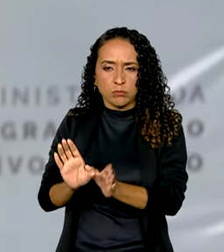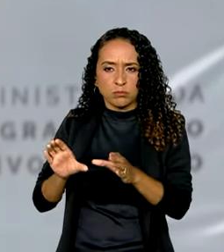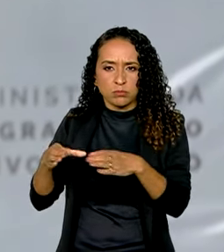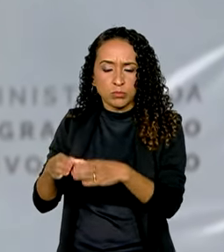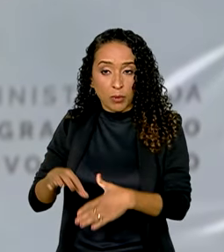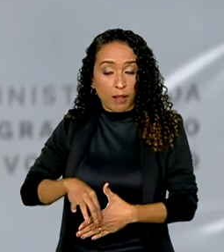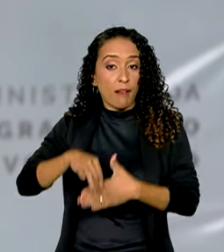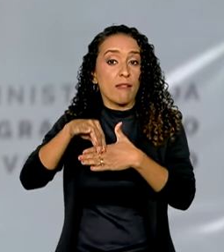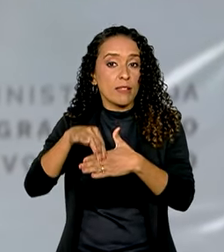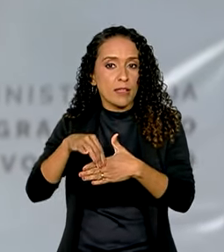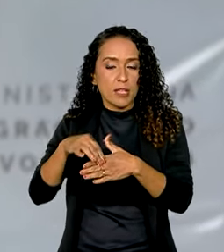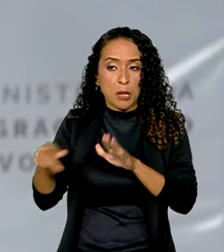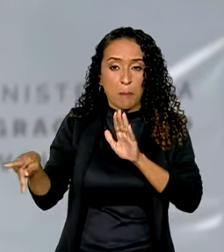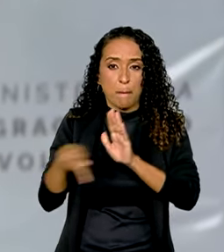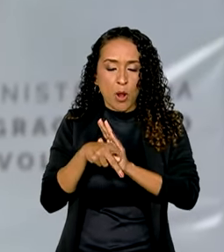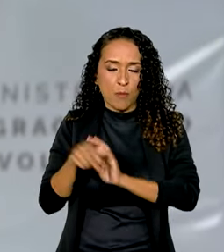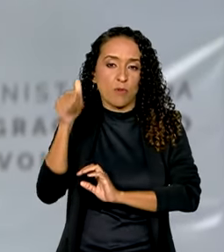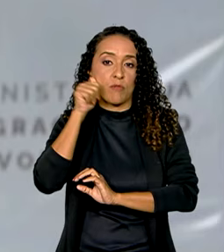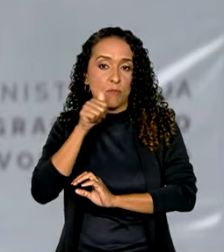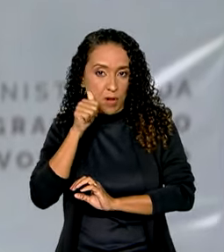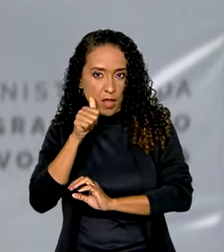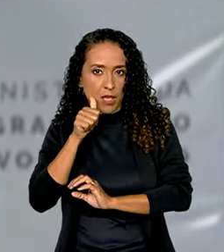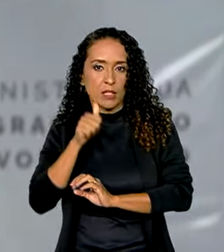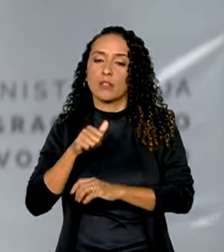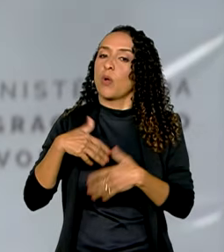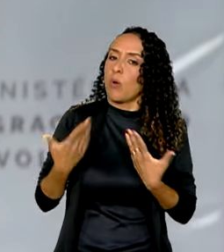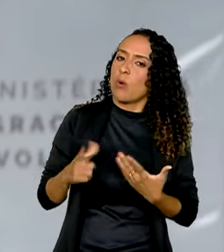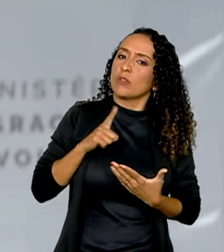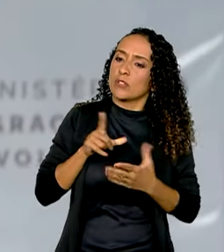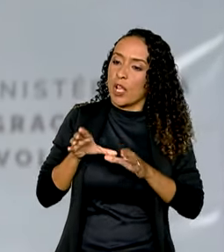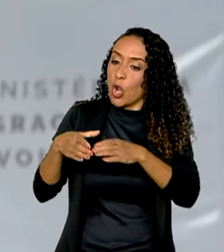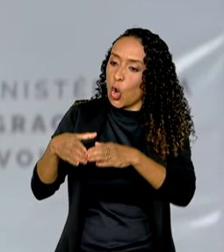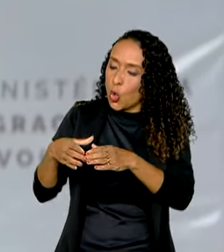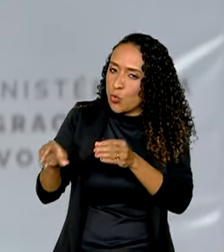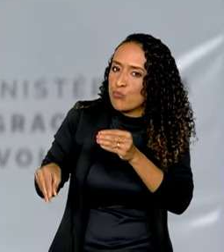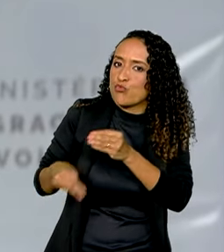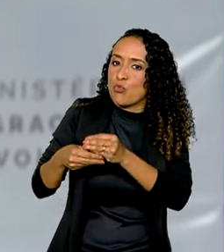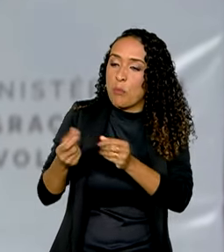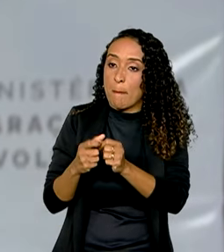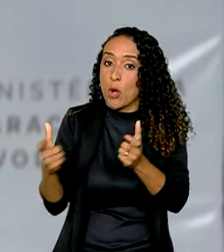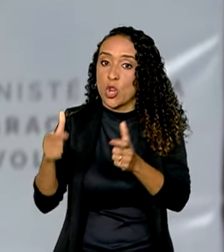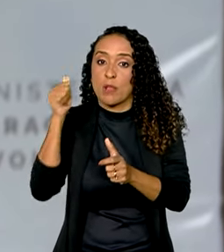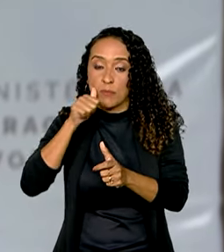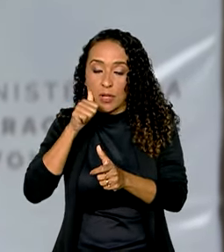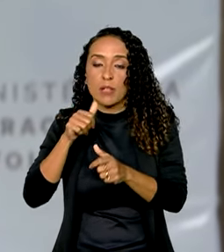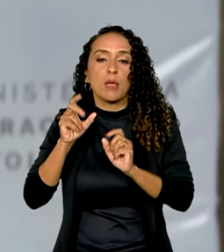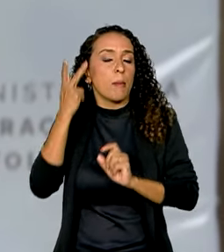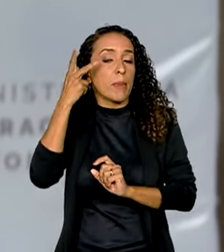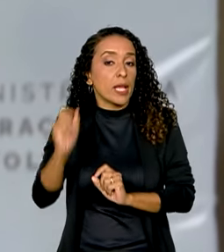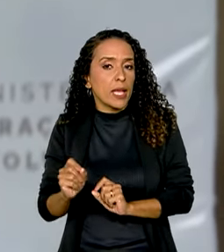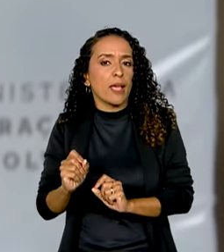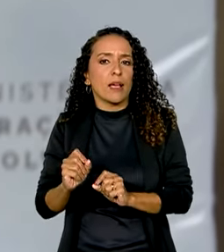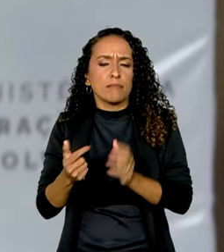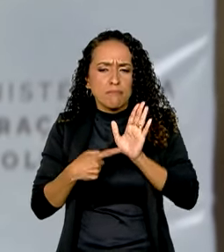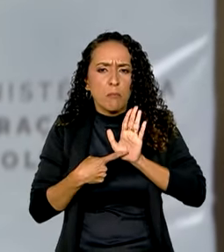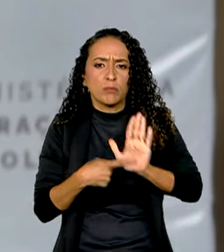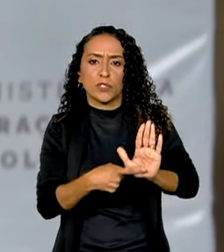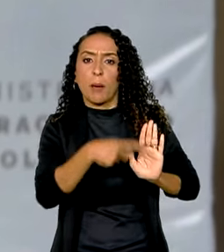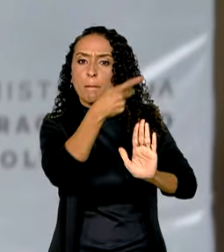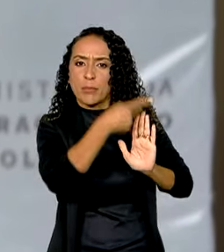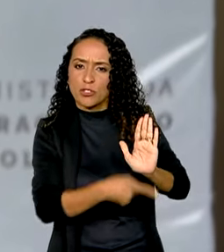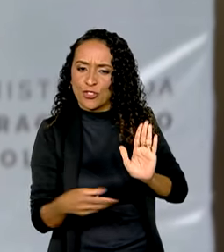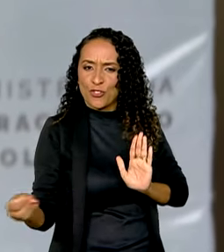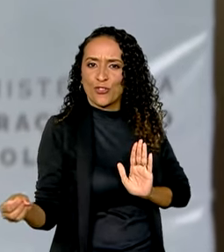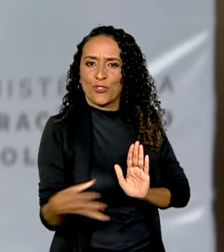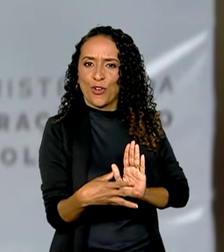lideradas exclusivamente por mulheres, ou que tenham na sua composição maioria de mulheres, para que possam apresentar projetos